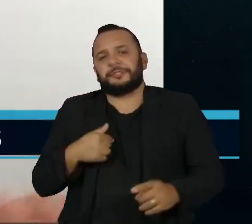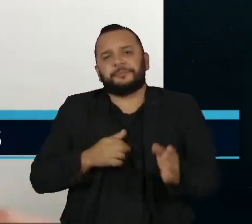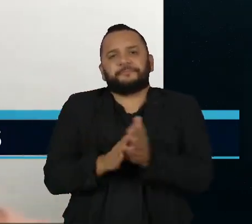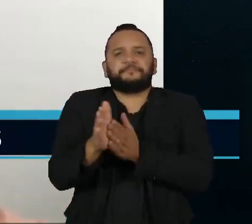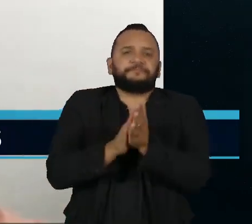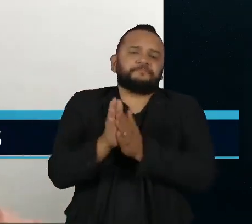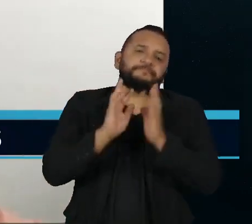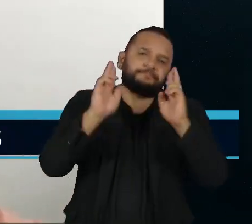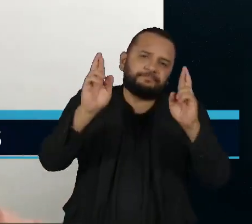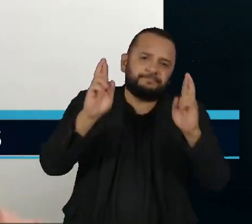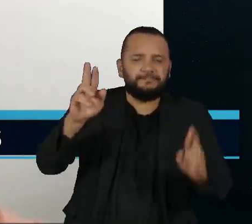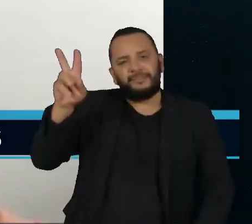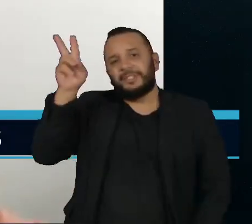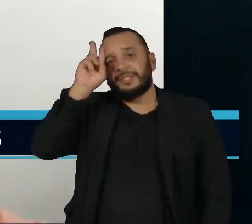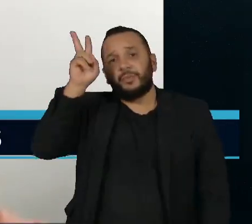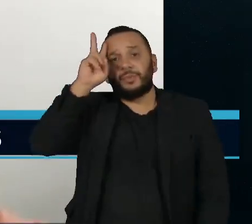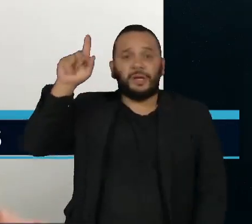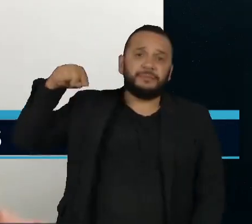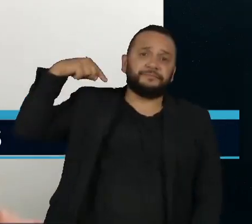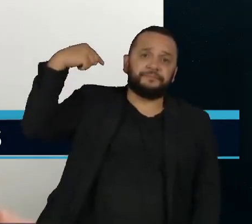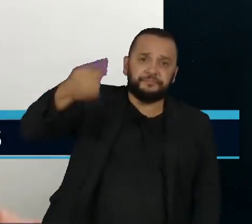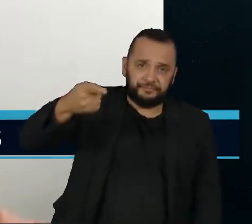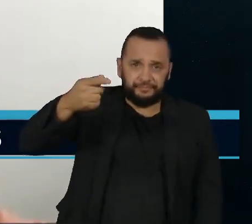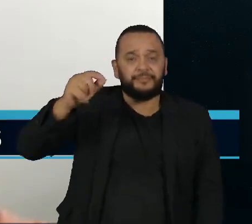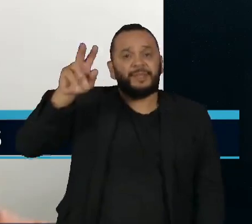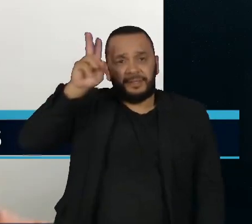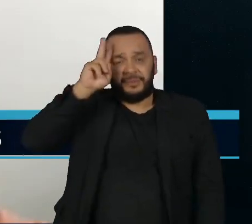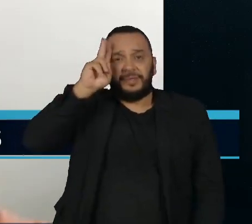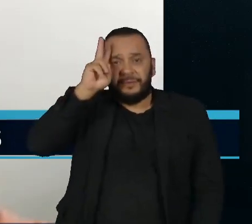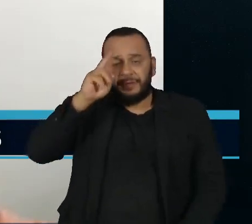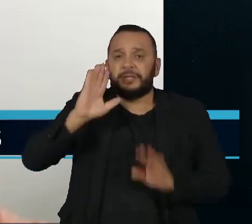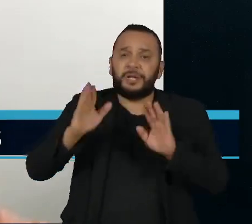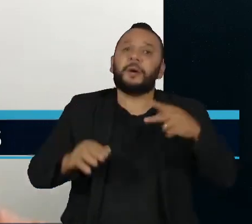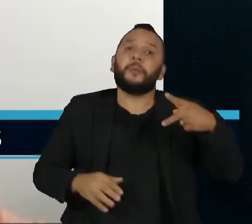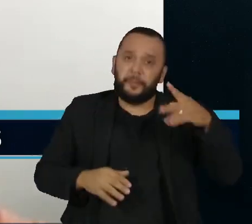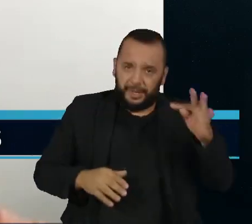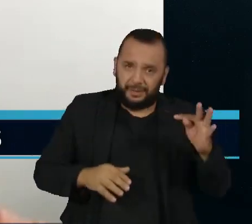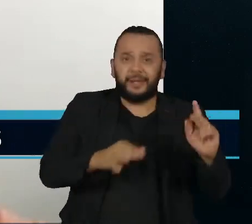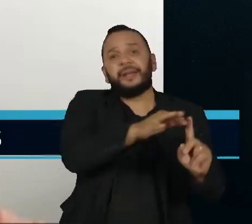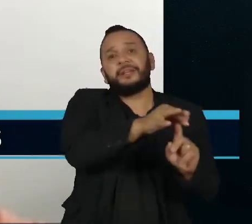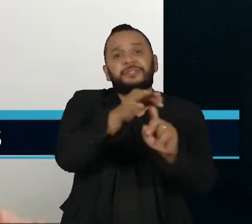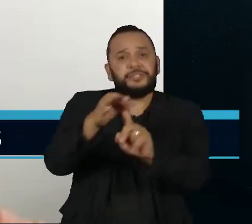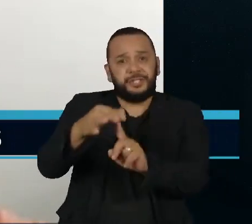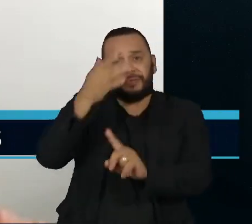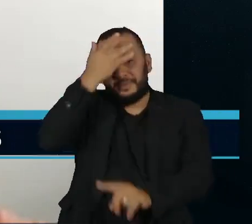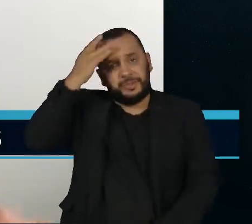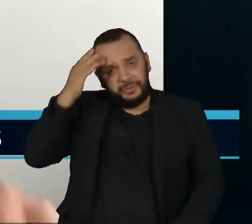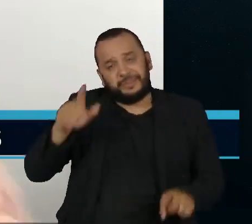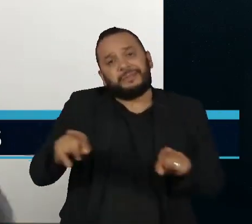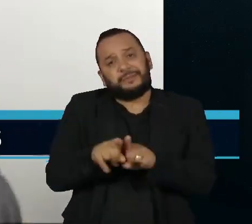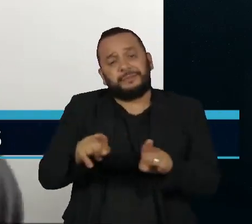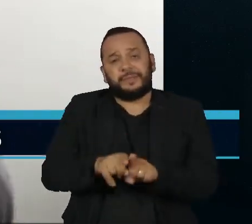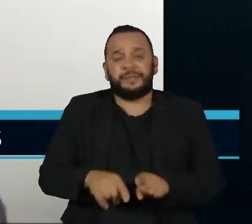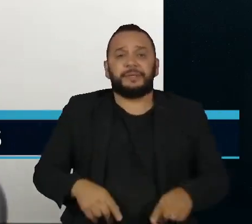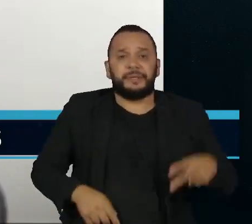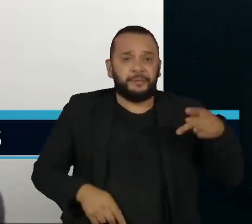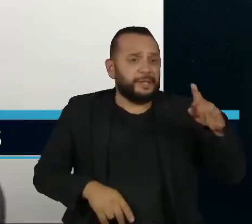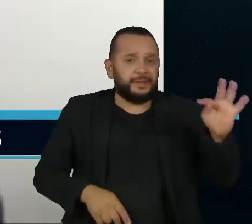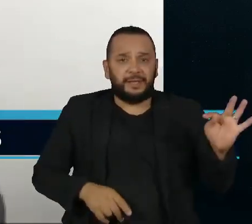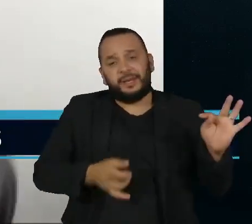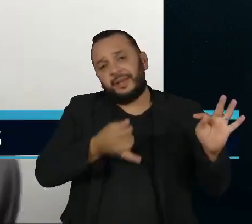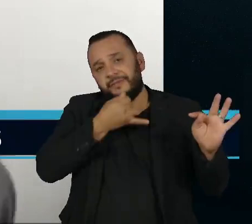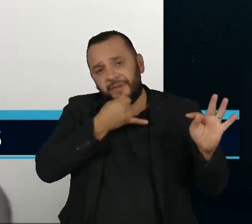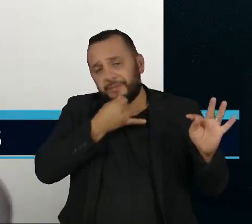grande é que, na segunda-feira, antes da instalação, o PT indique. O PT, infelizmente, não assinou.